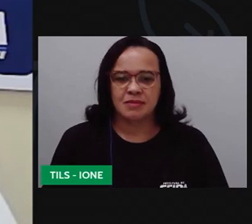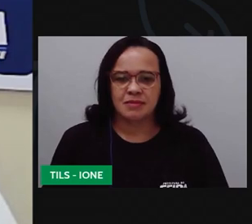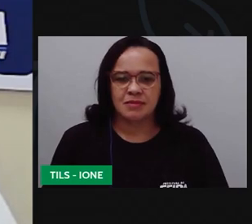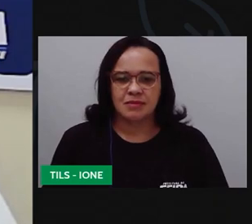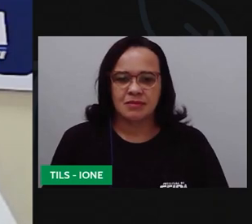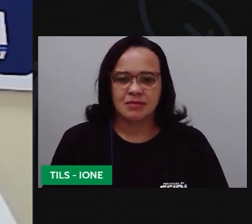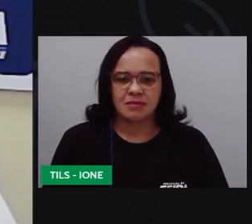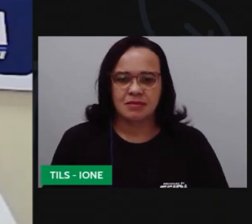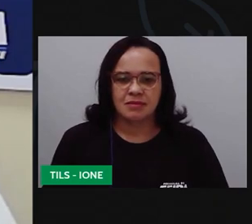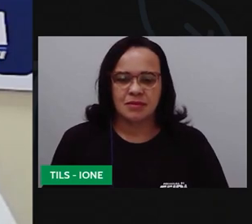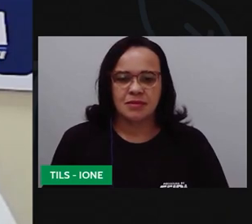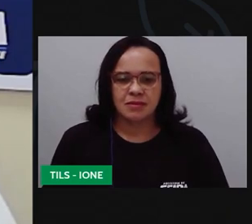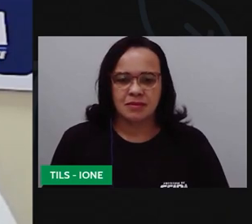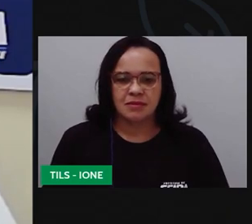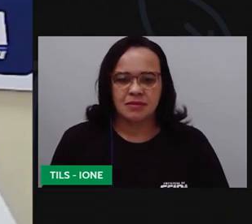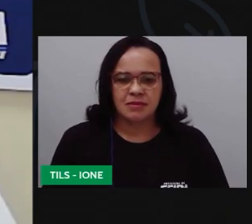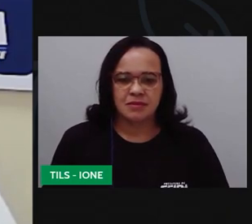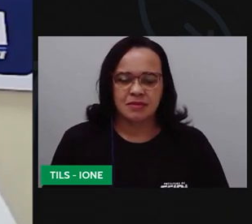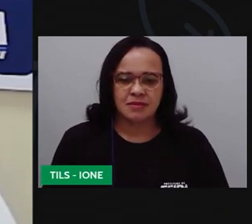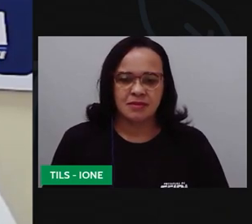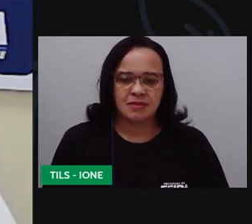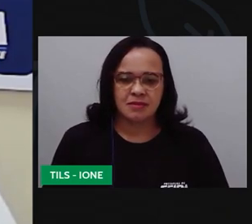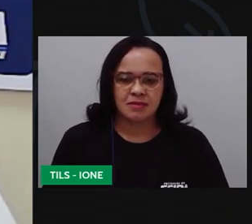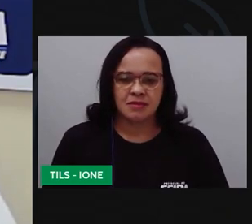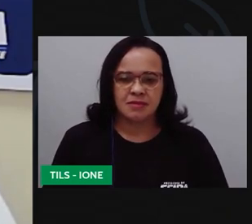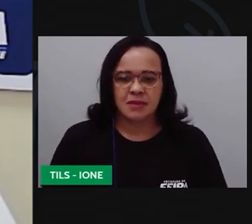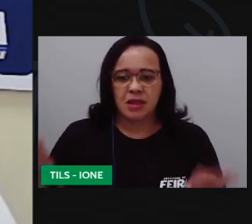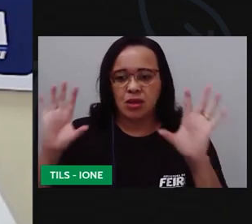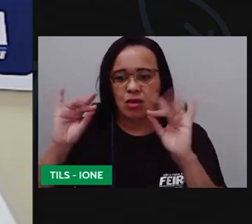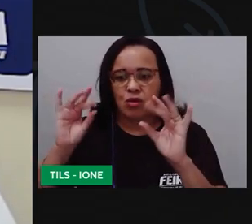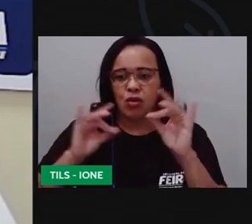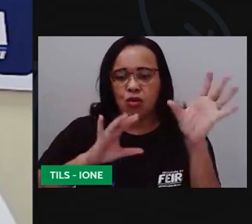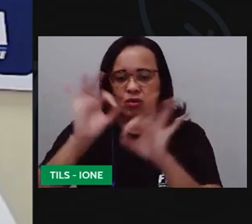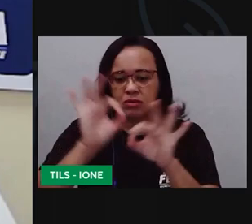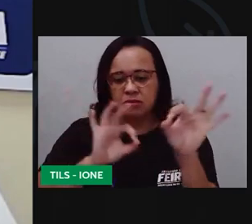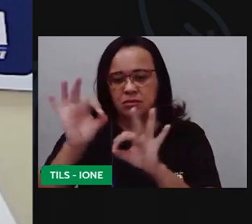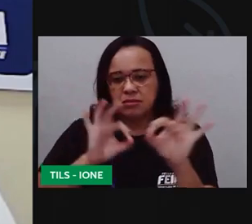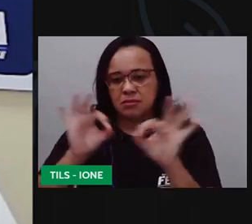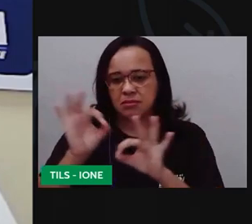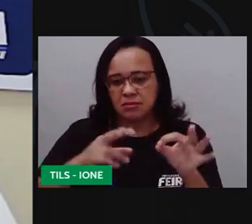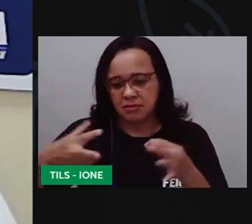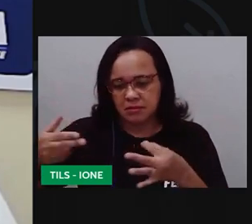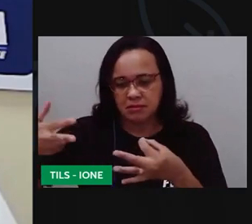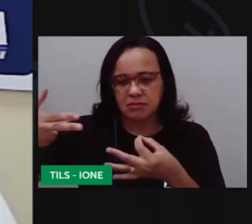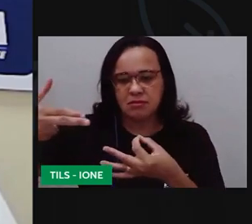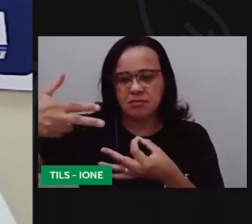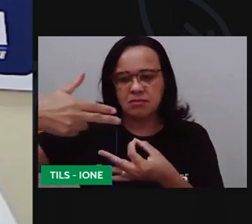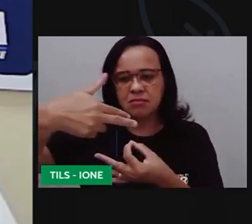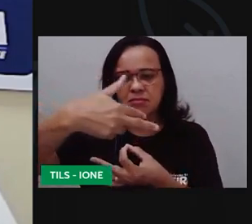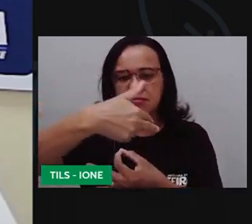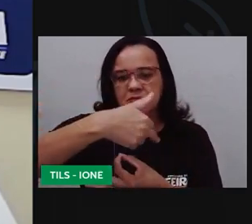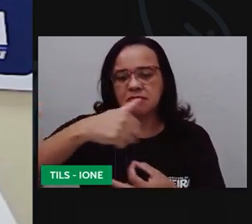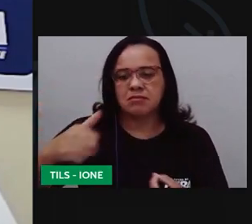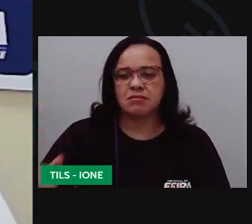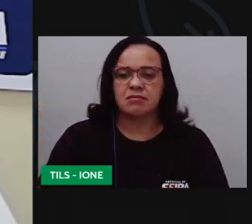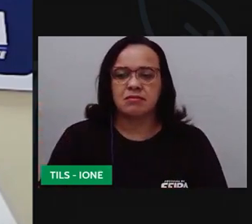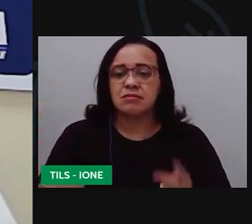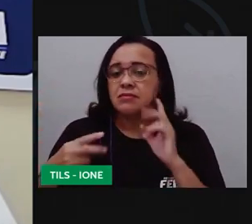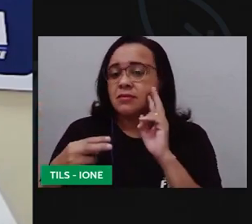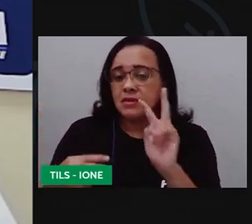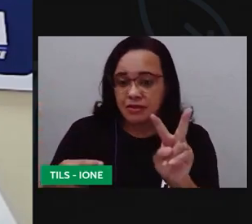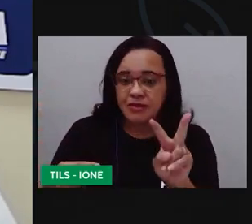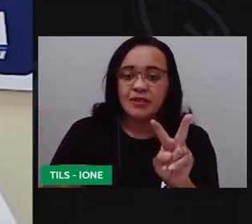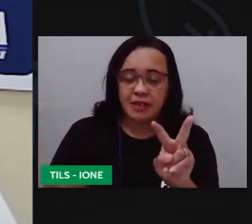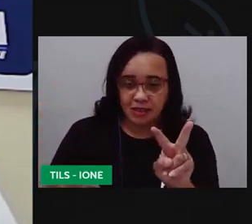aqui também sobrou ó aquela cortadinha pronto olha só